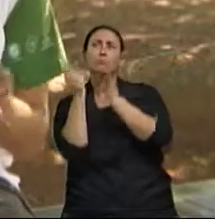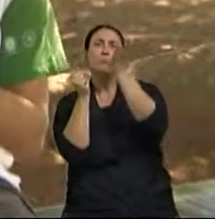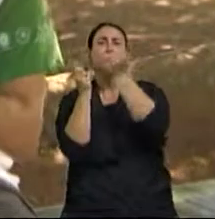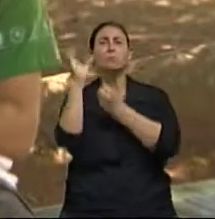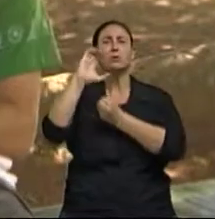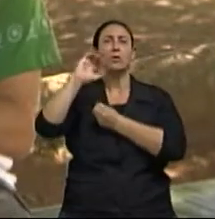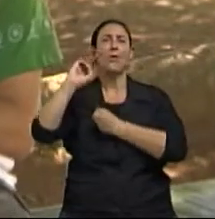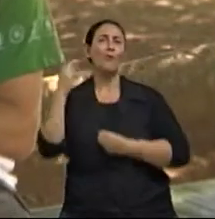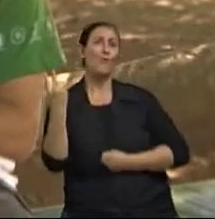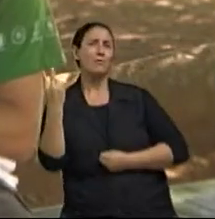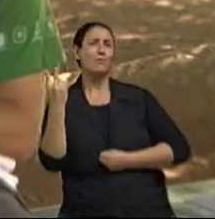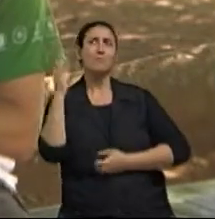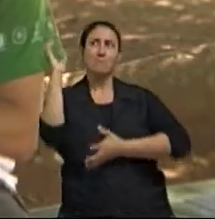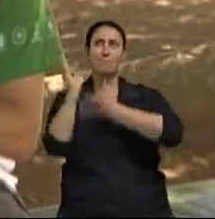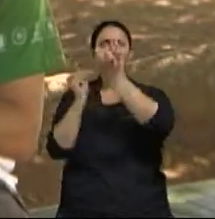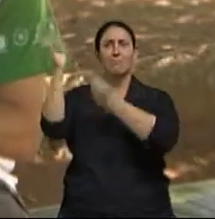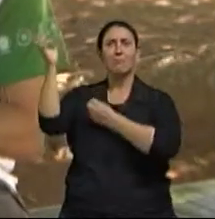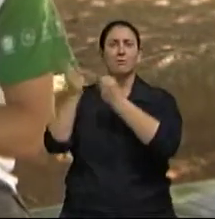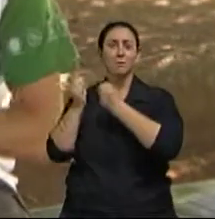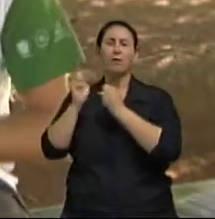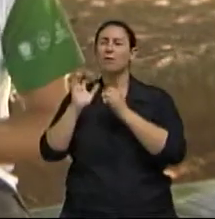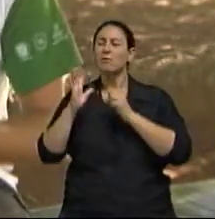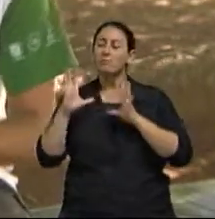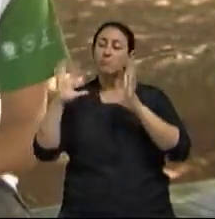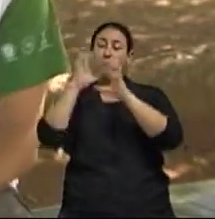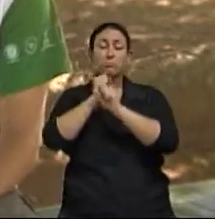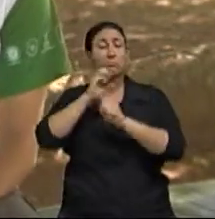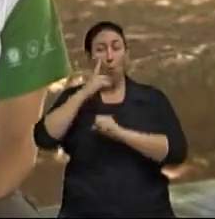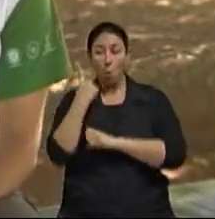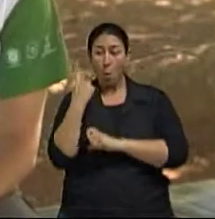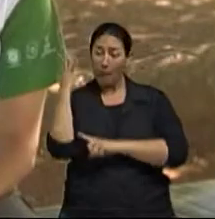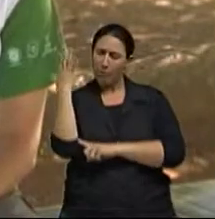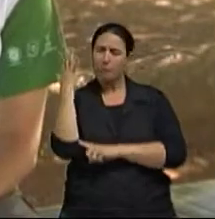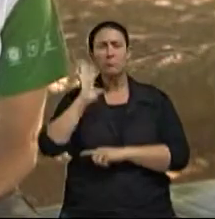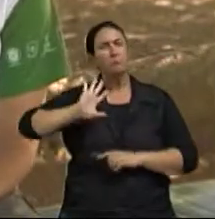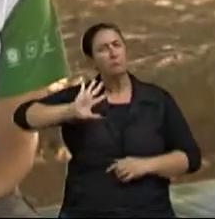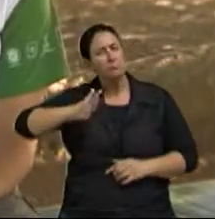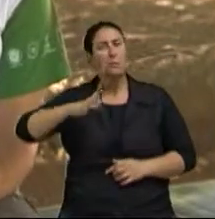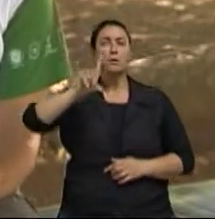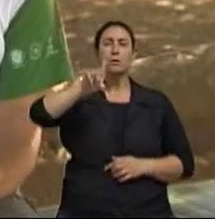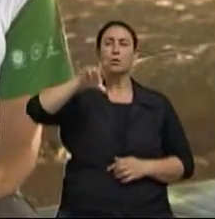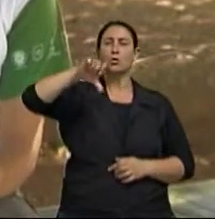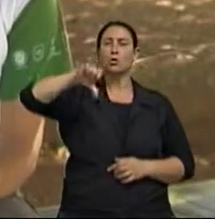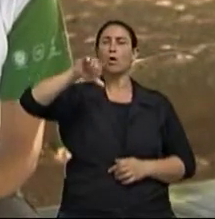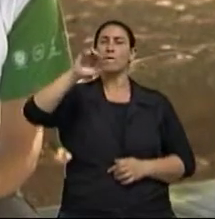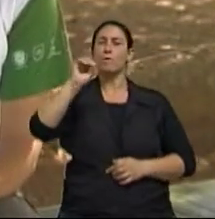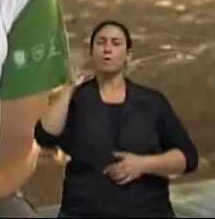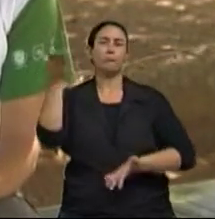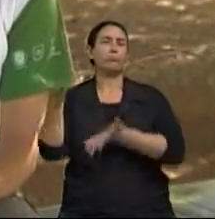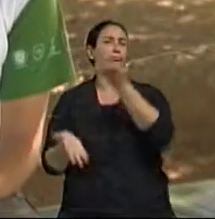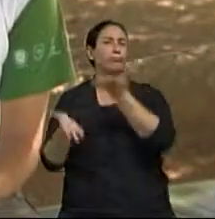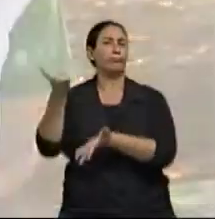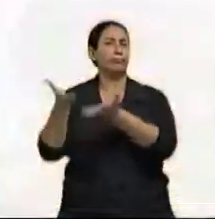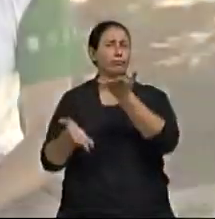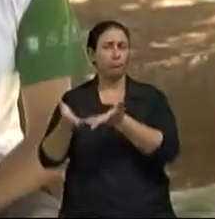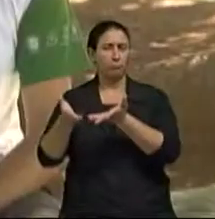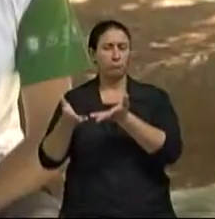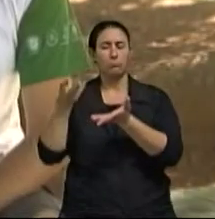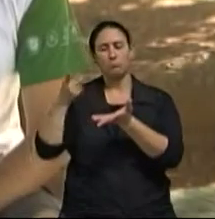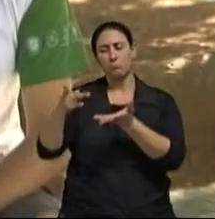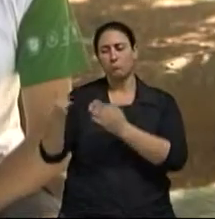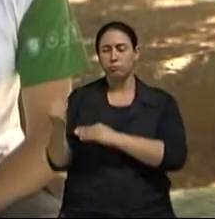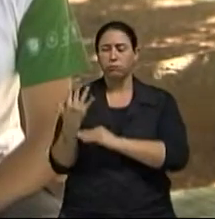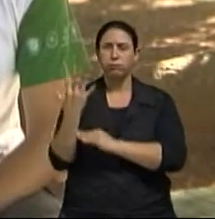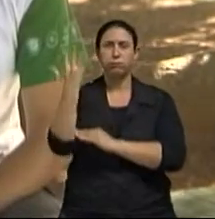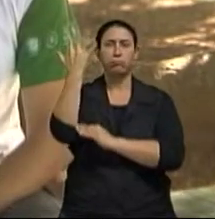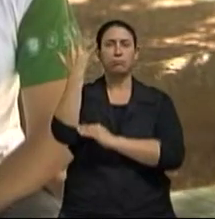carbônico Uma média seria cerca de 190 quilos por uma árvore no seu período de crescimento total E no